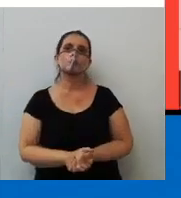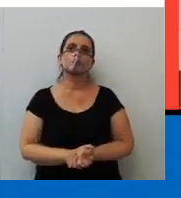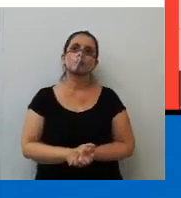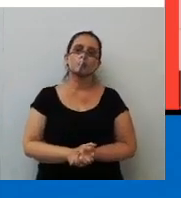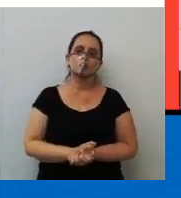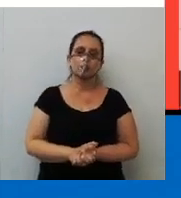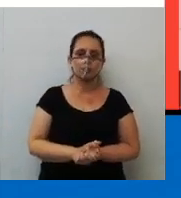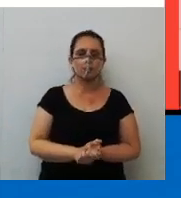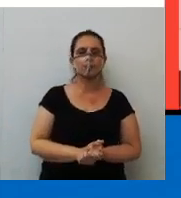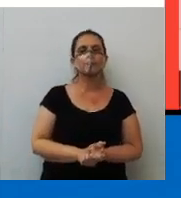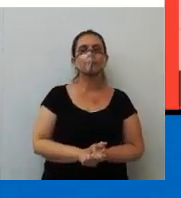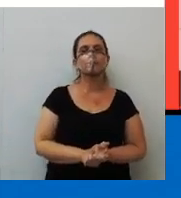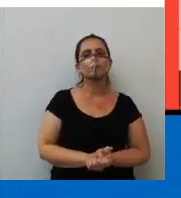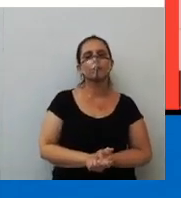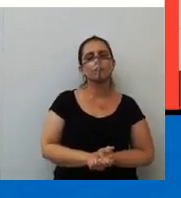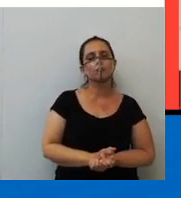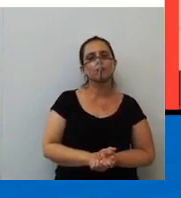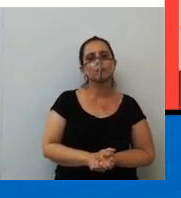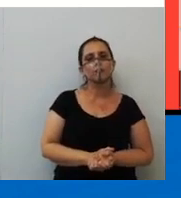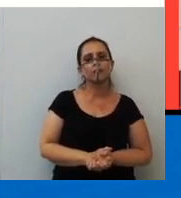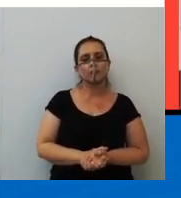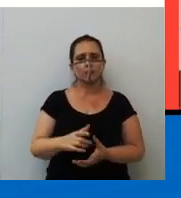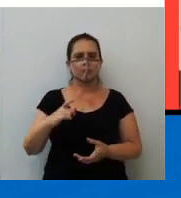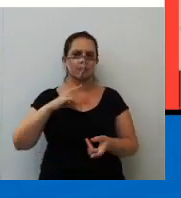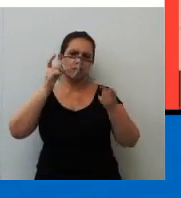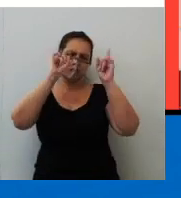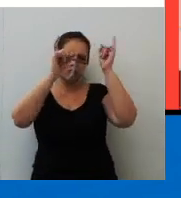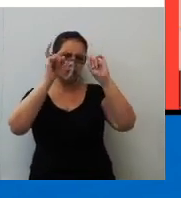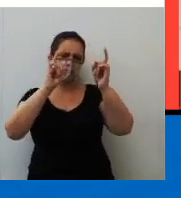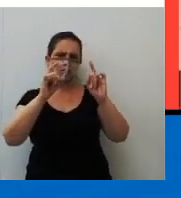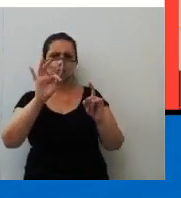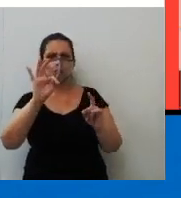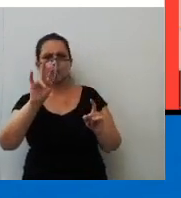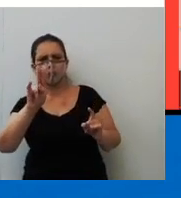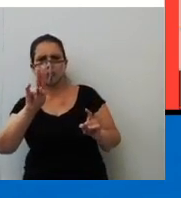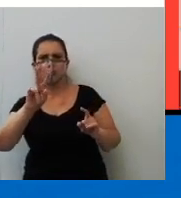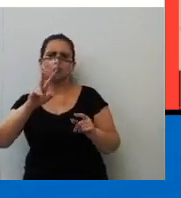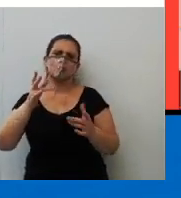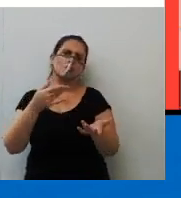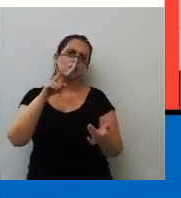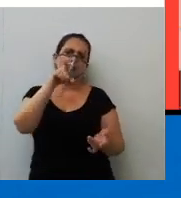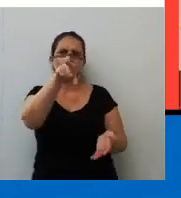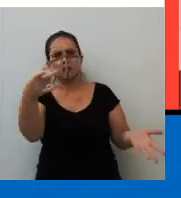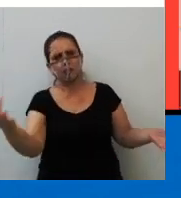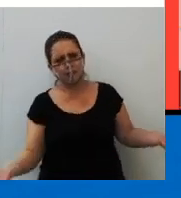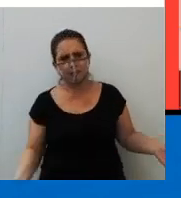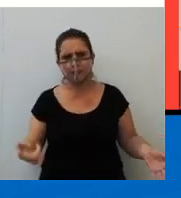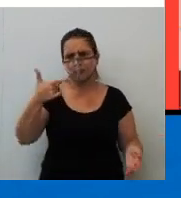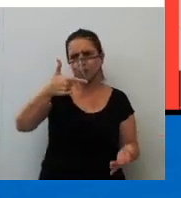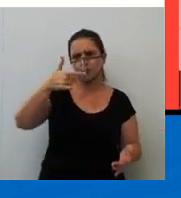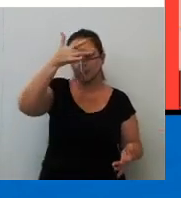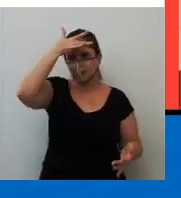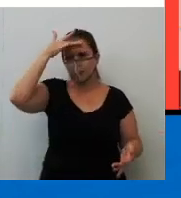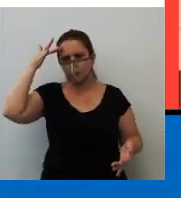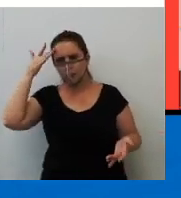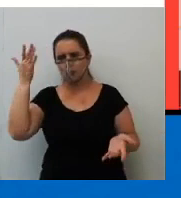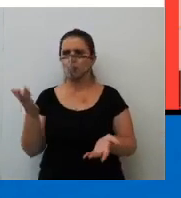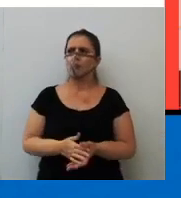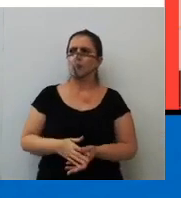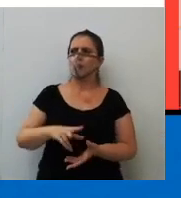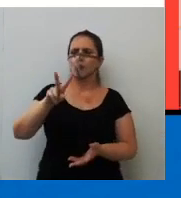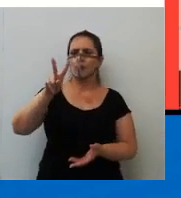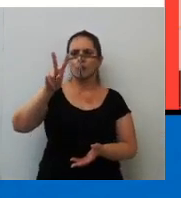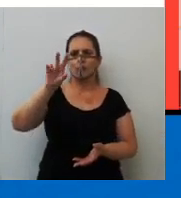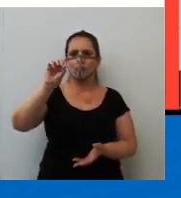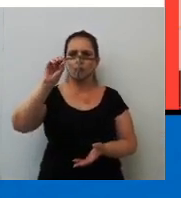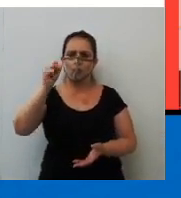padrão, Tu deves, né? Existe até uma discussão sobre isso. O tu e o você na segunda pessoa, né? O vós e o vocês